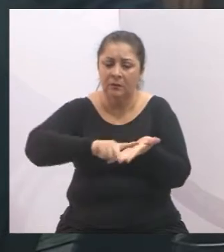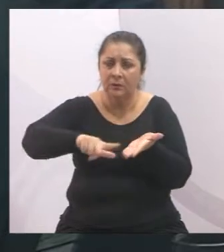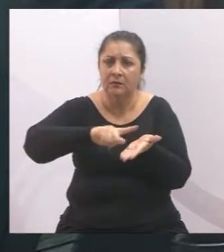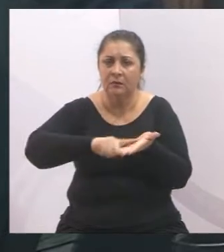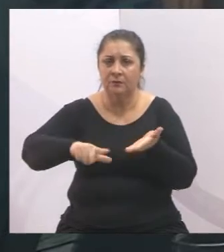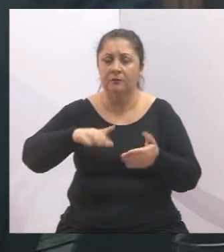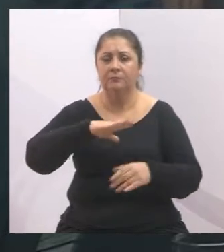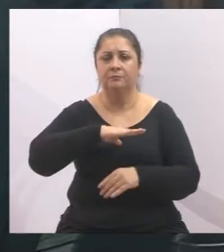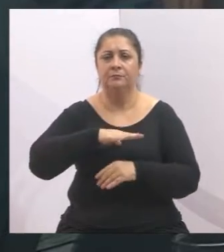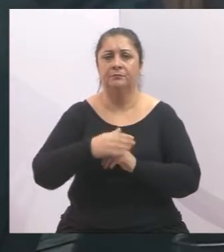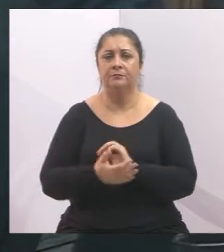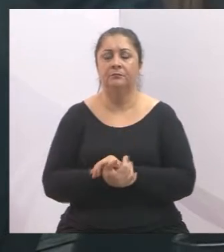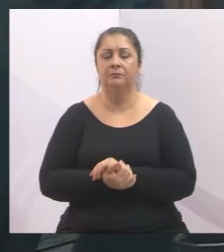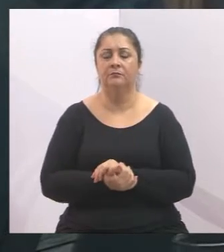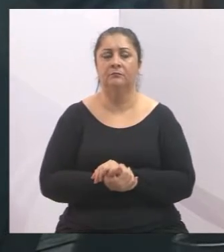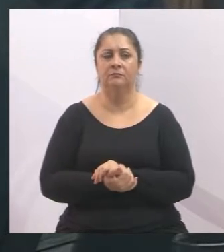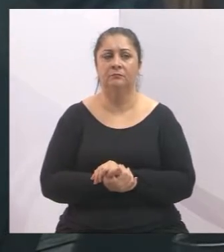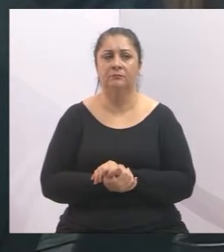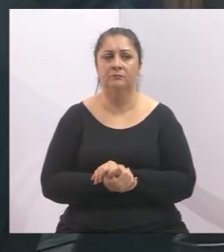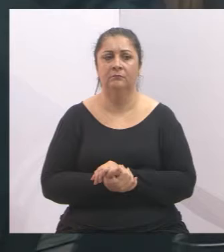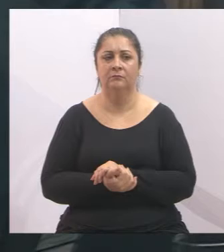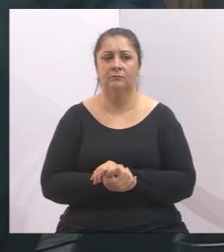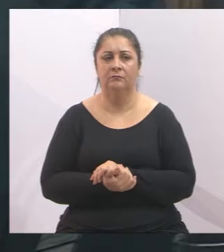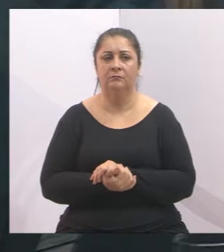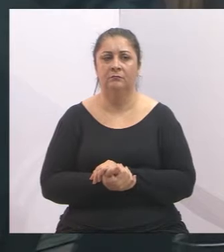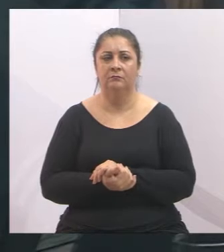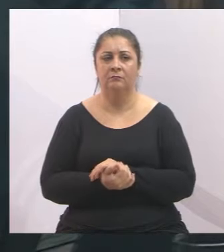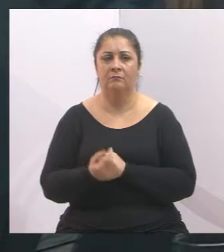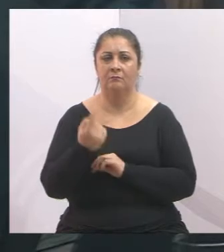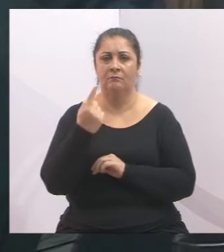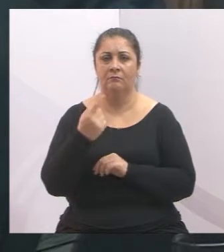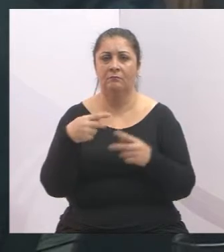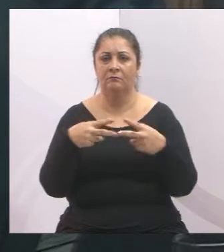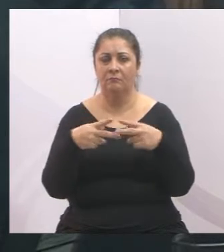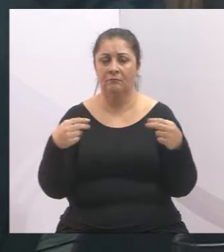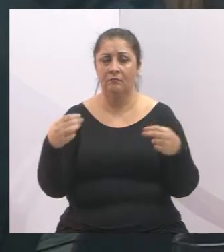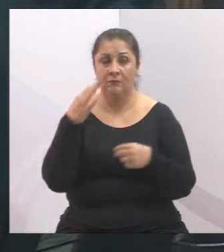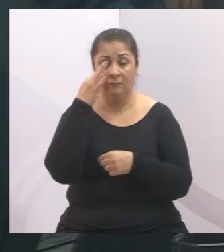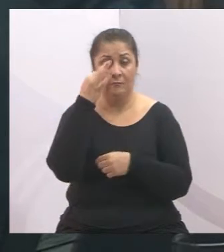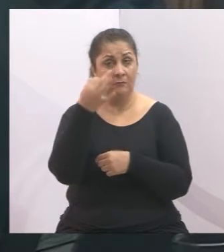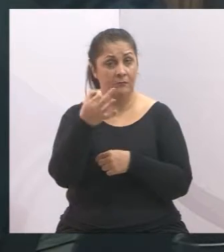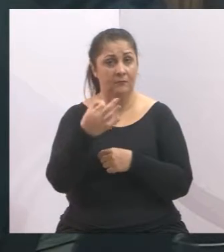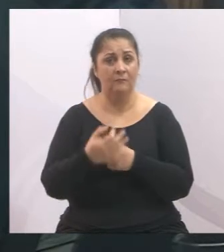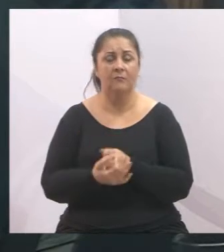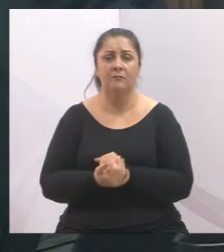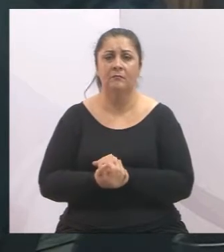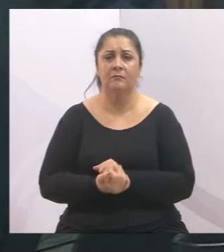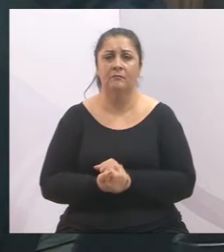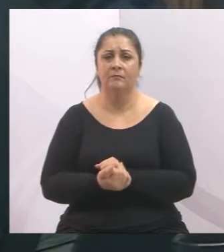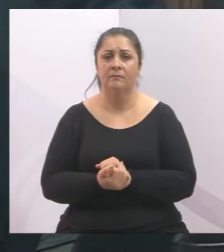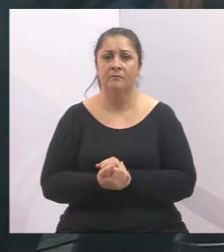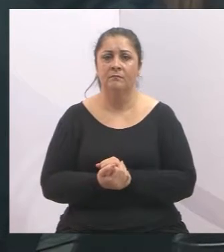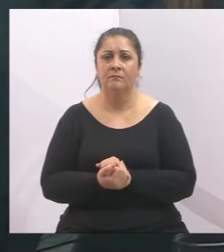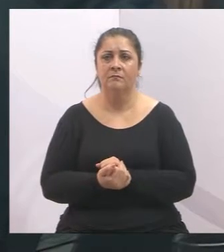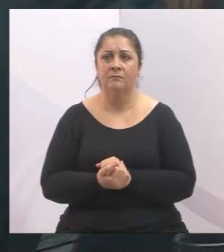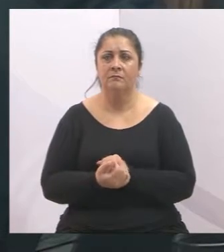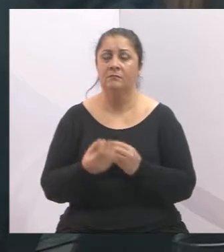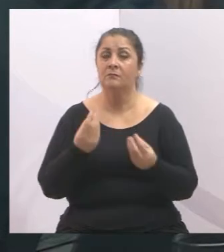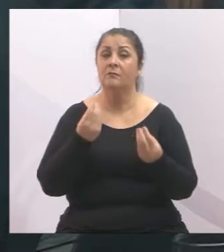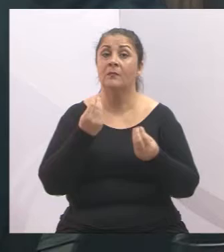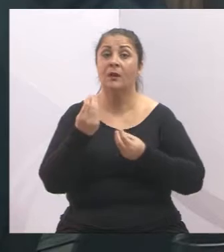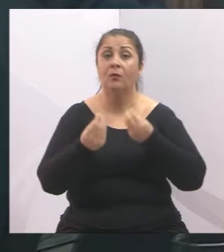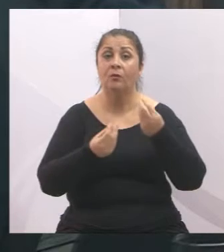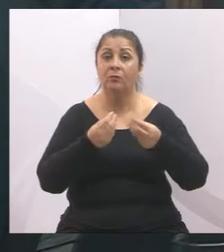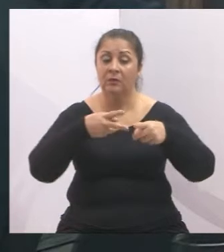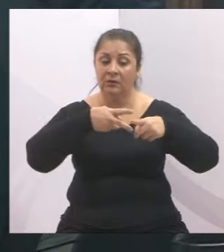eu quero aqui dizer que uma das coisas que nos chamou muito a atenção é a condição dos